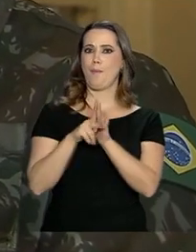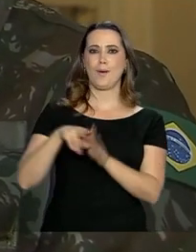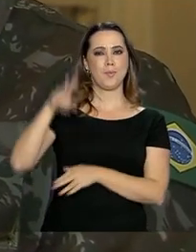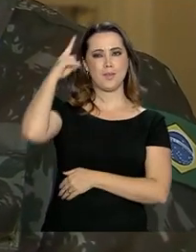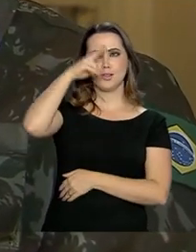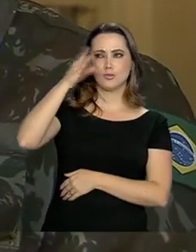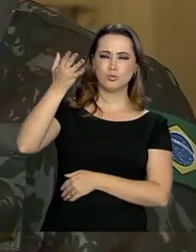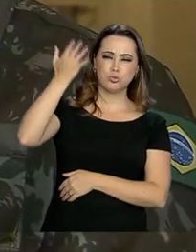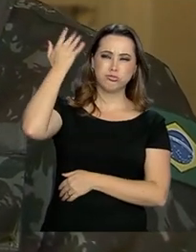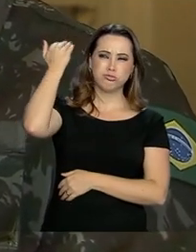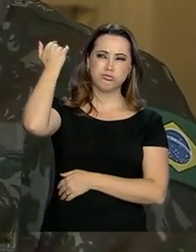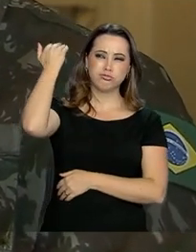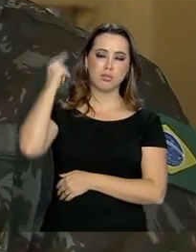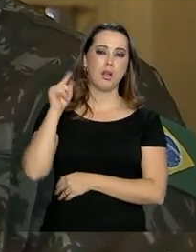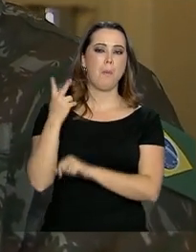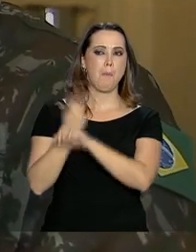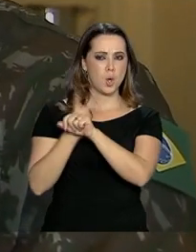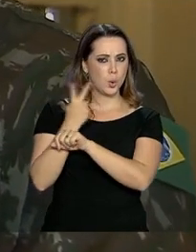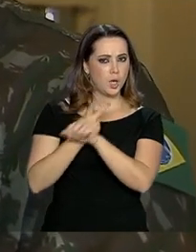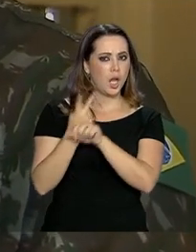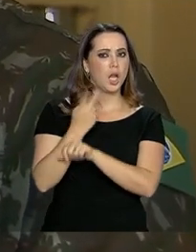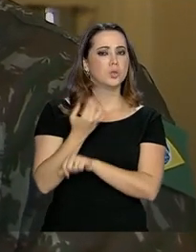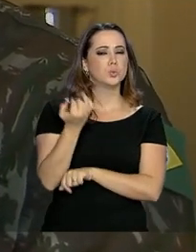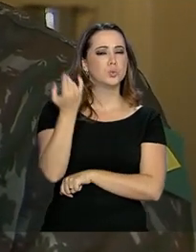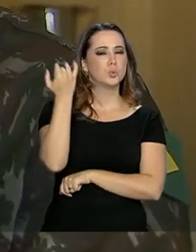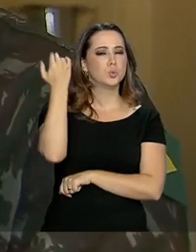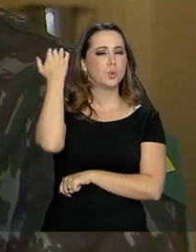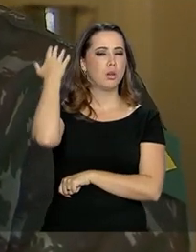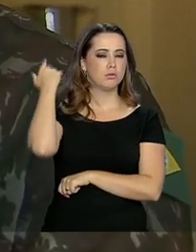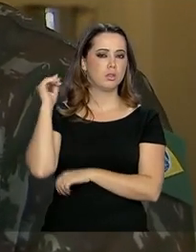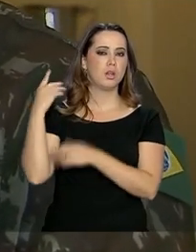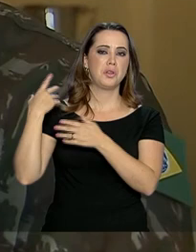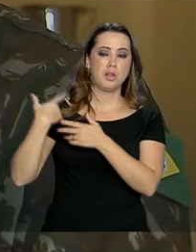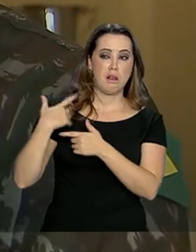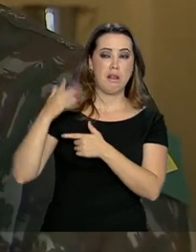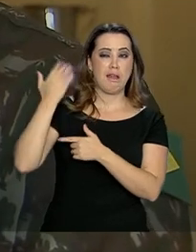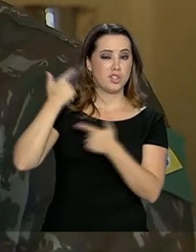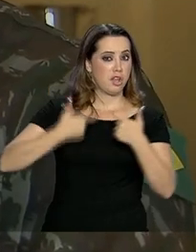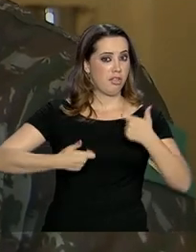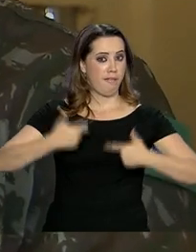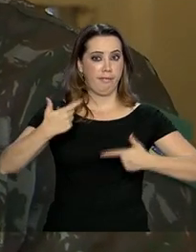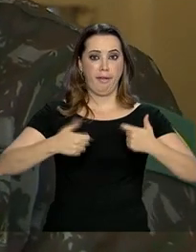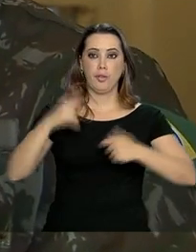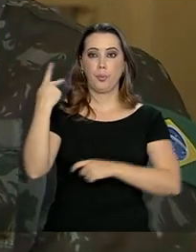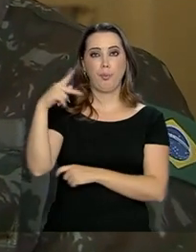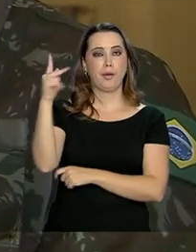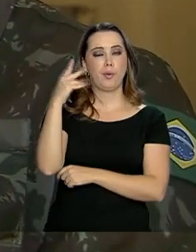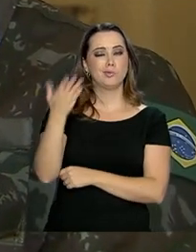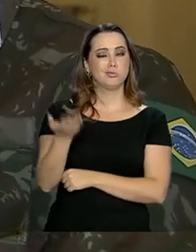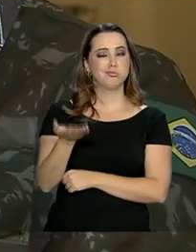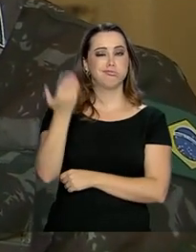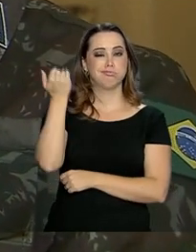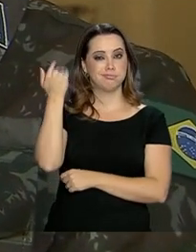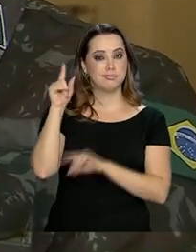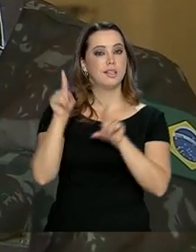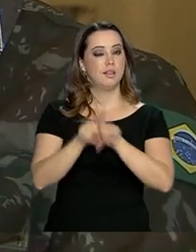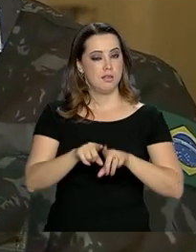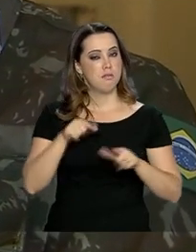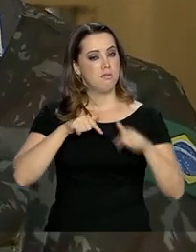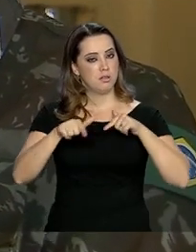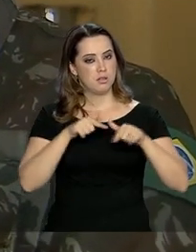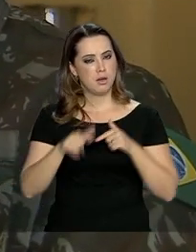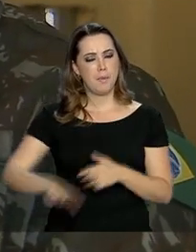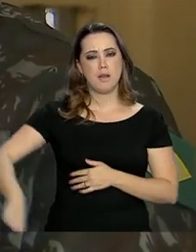buscado de relíquias da Guerra do Paraguai. E executamos